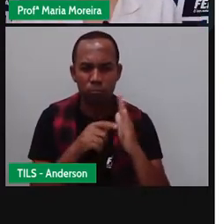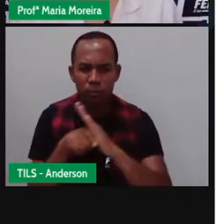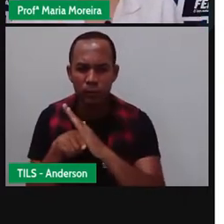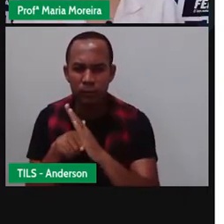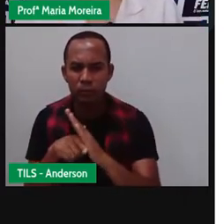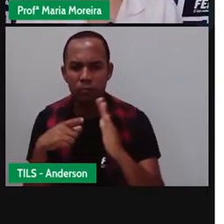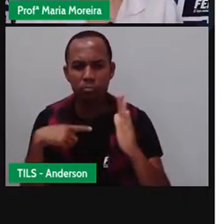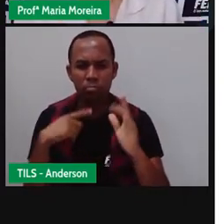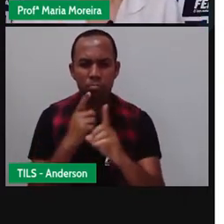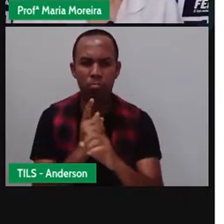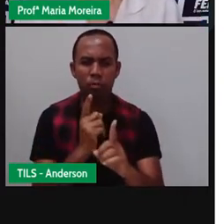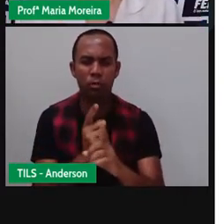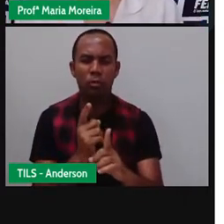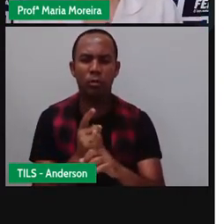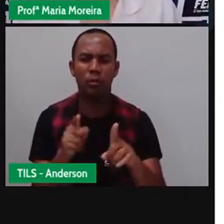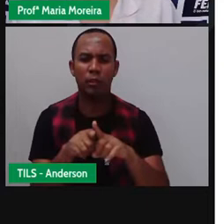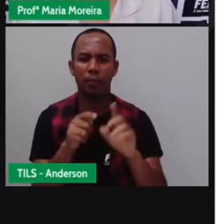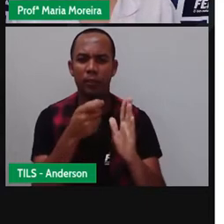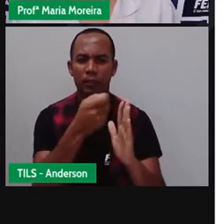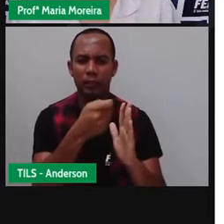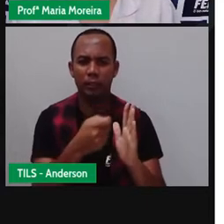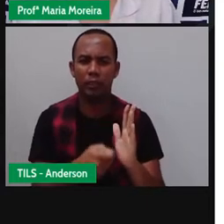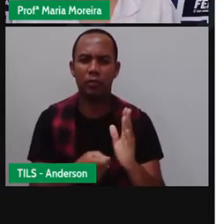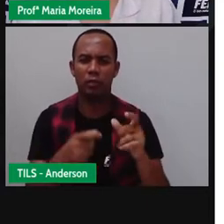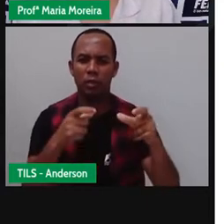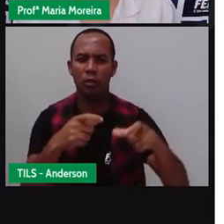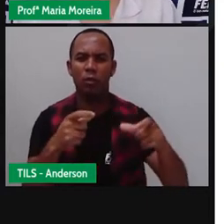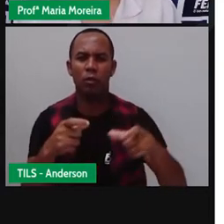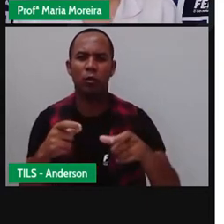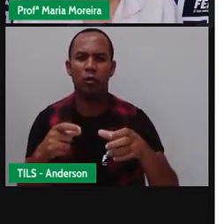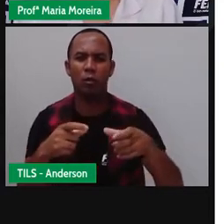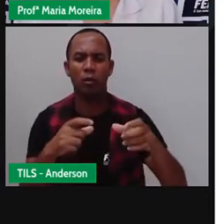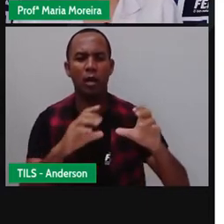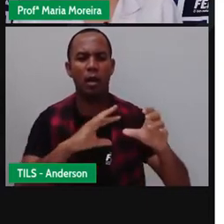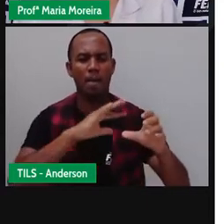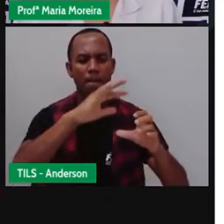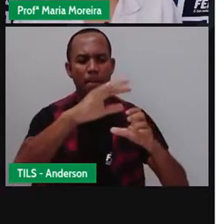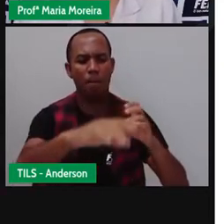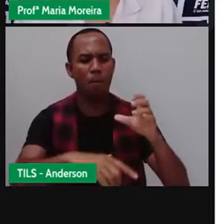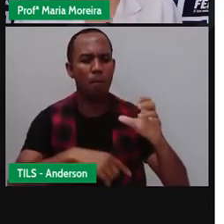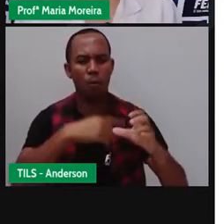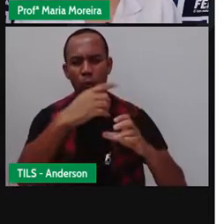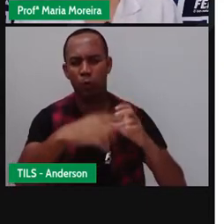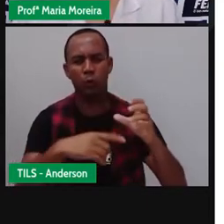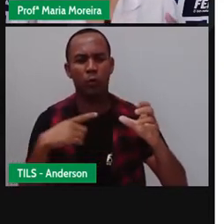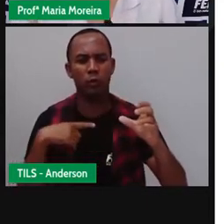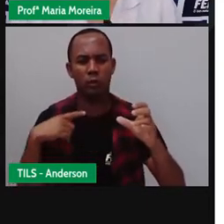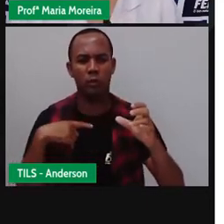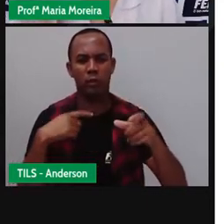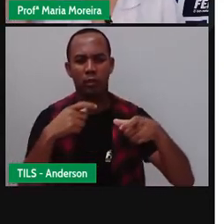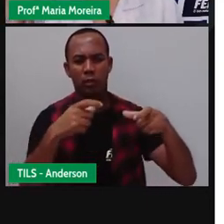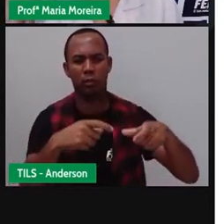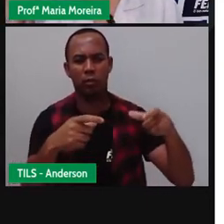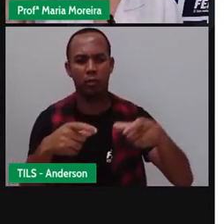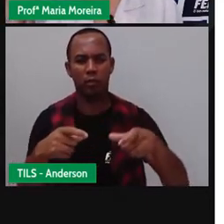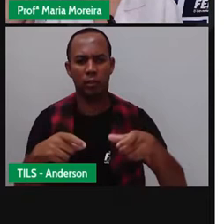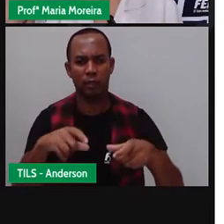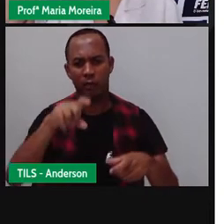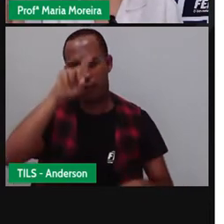registros de escrita foram encontrados em outras áreas do mundo, né? Como os hieroglifos, da onde? No